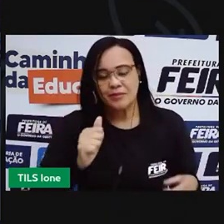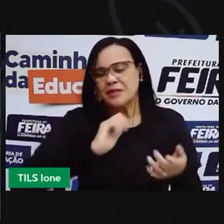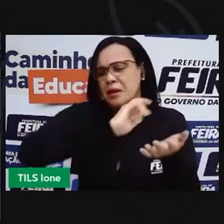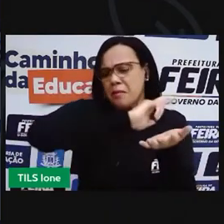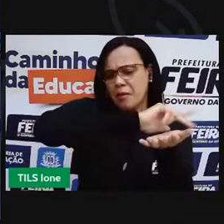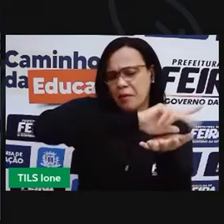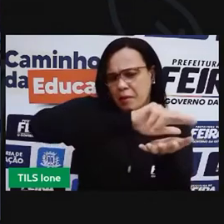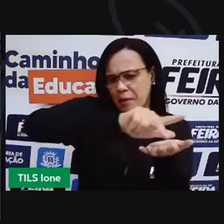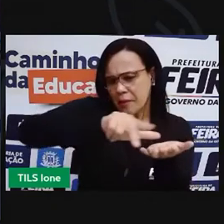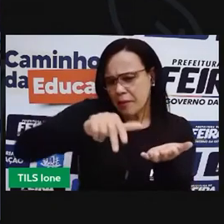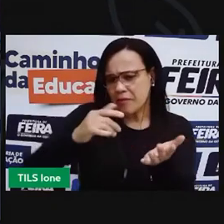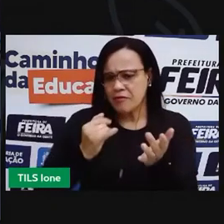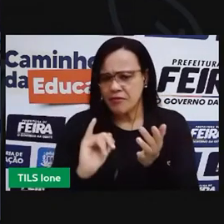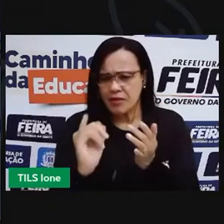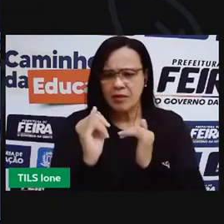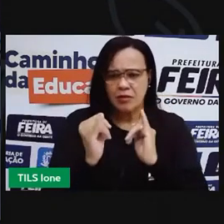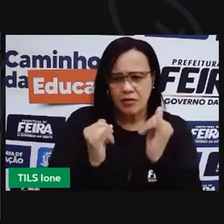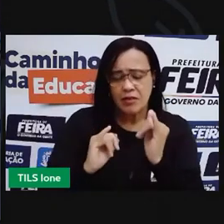fábulas.